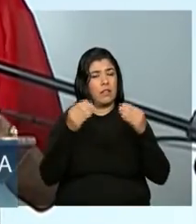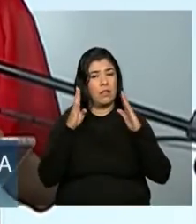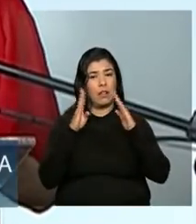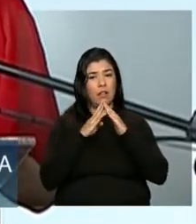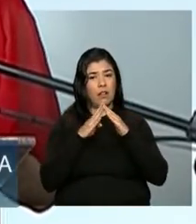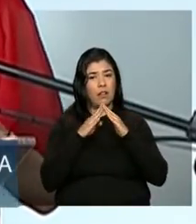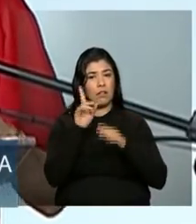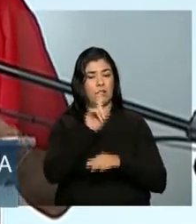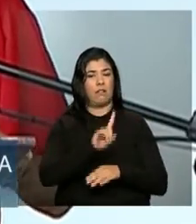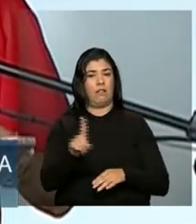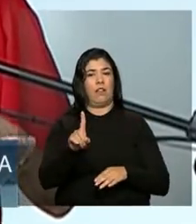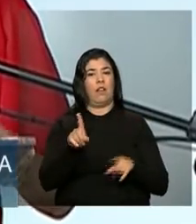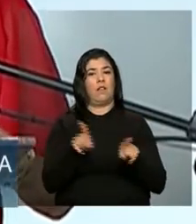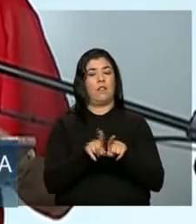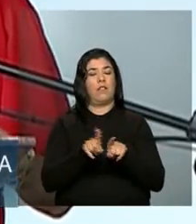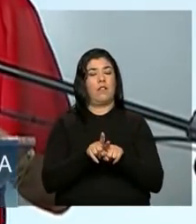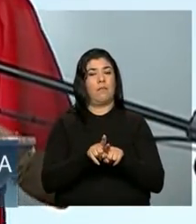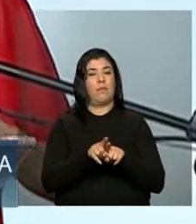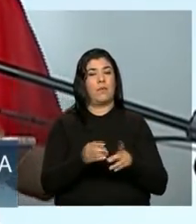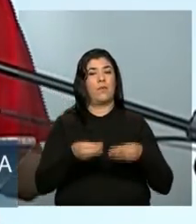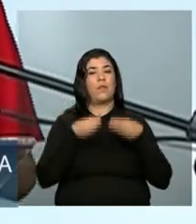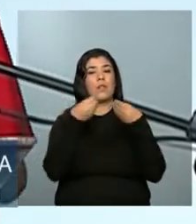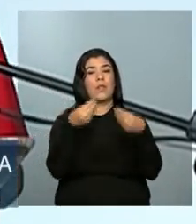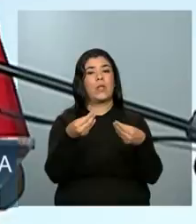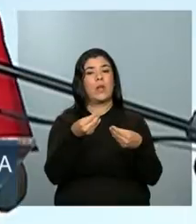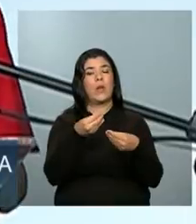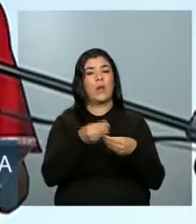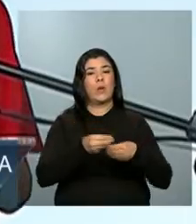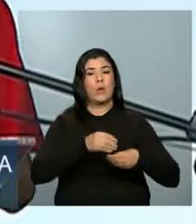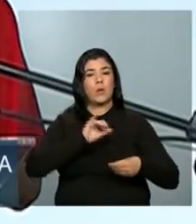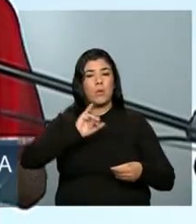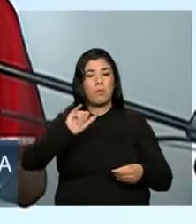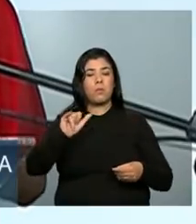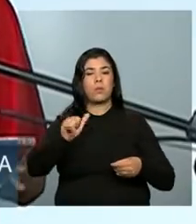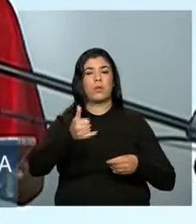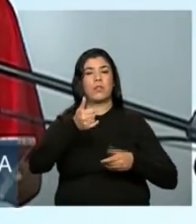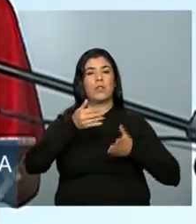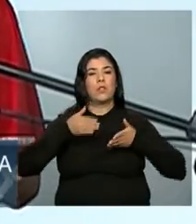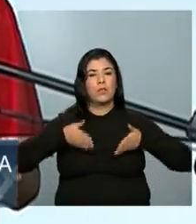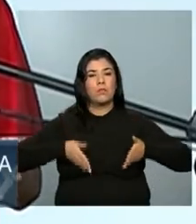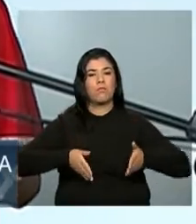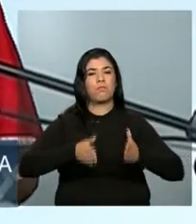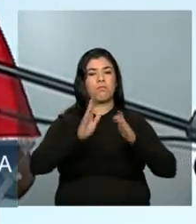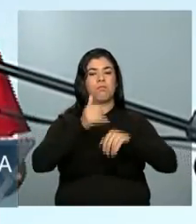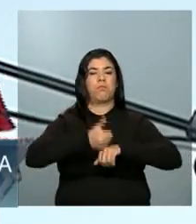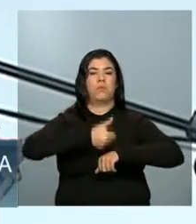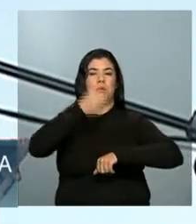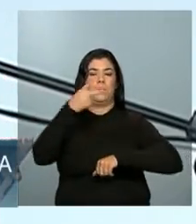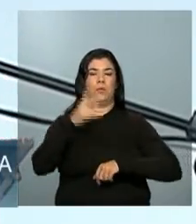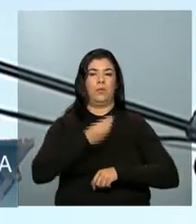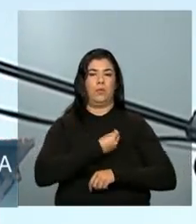um caminho para um futuro melhor. Por isso, eu cumprimento cada um de vocês.